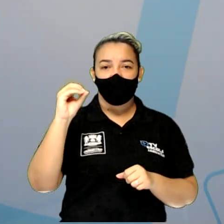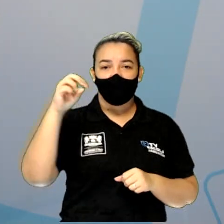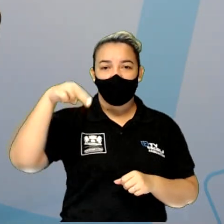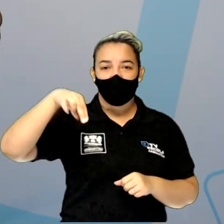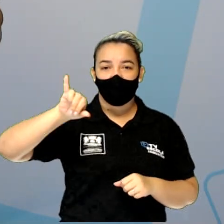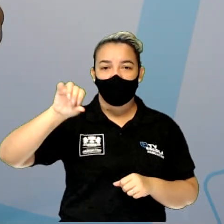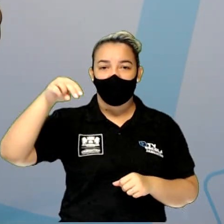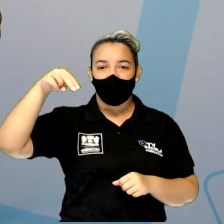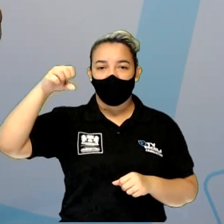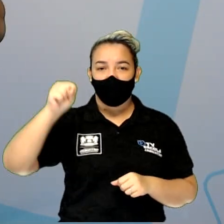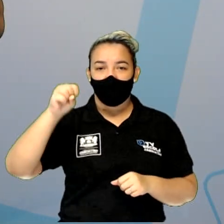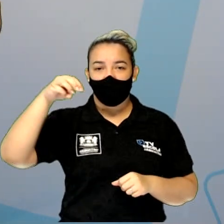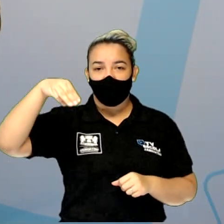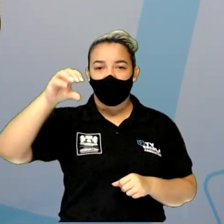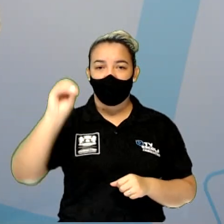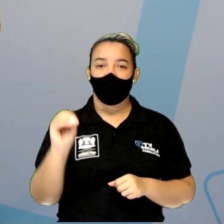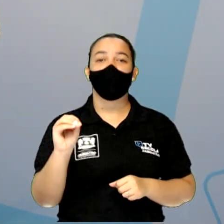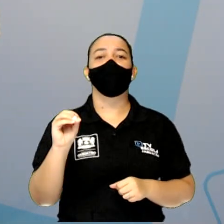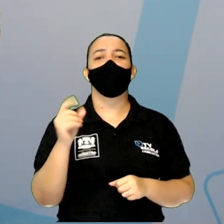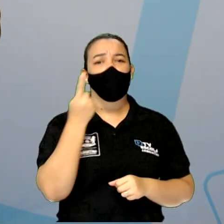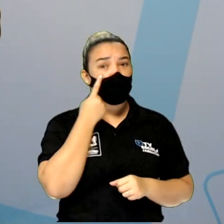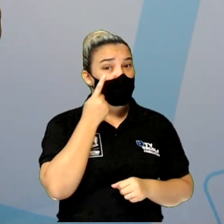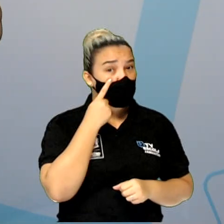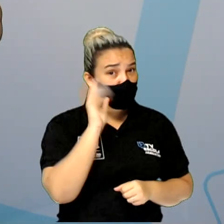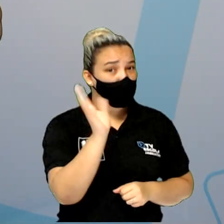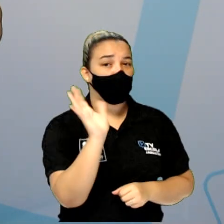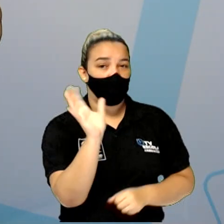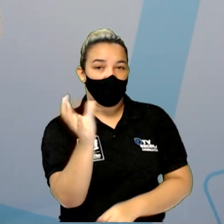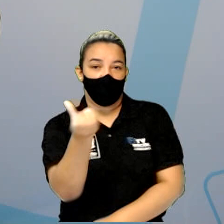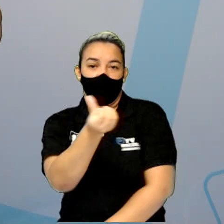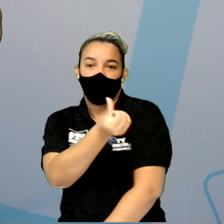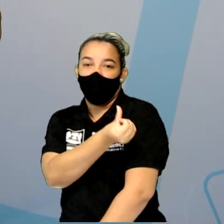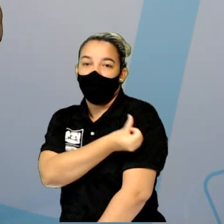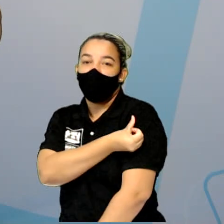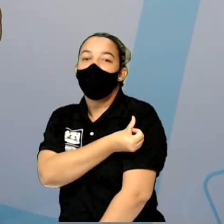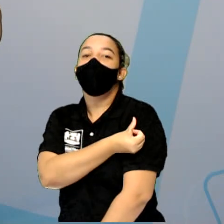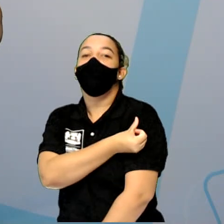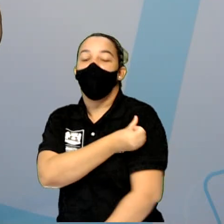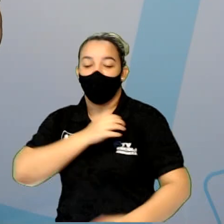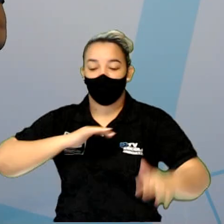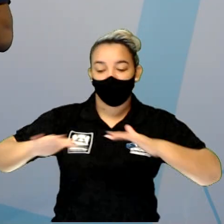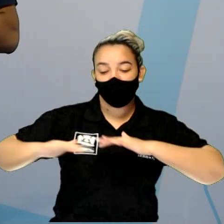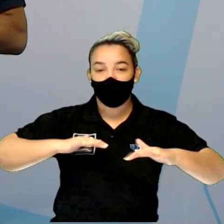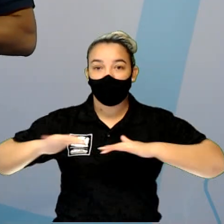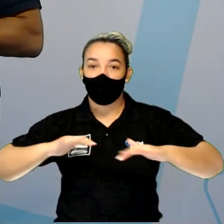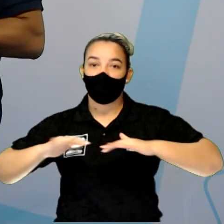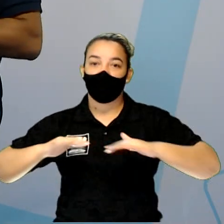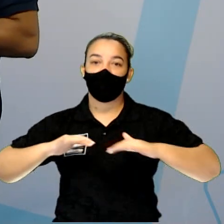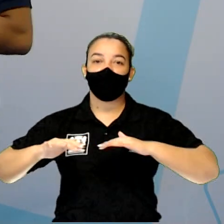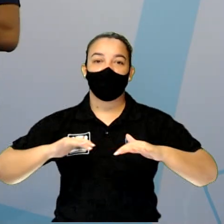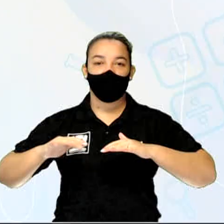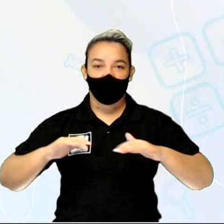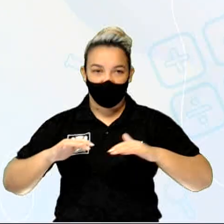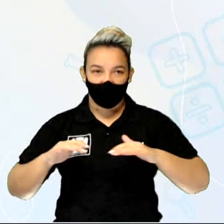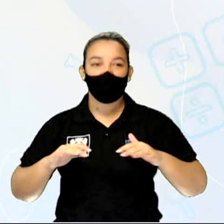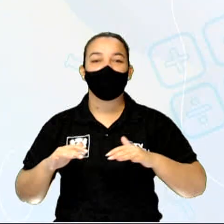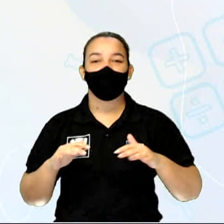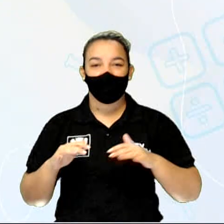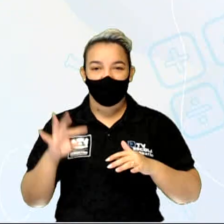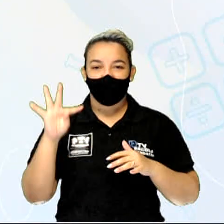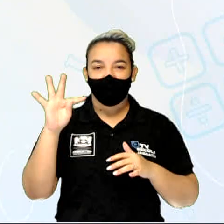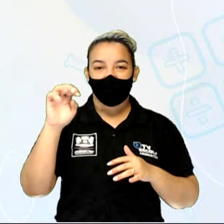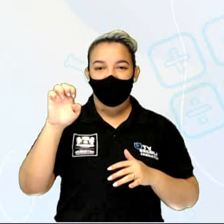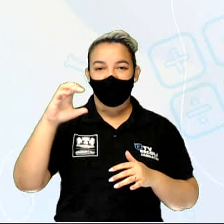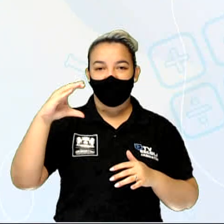viram também lá na sexta série. Tem a ver com os movimentos das placas tectônicas. Ok?